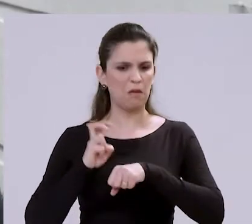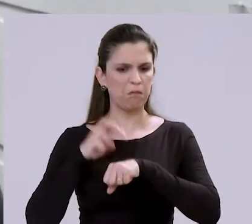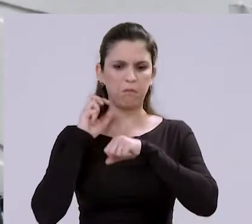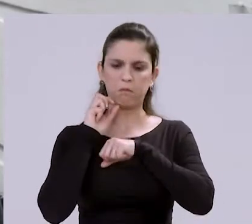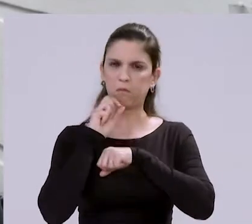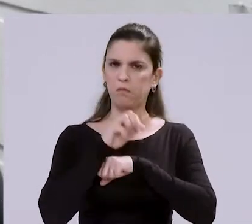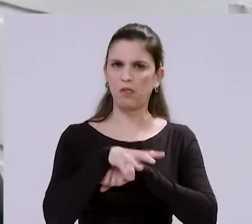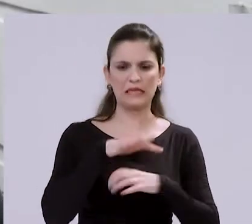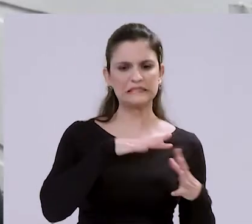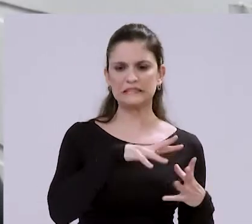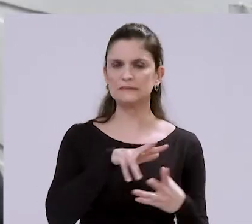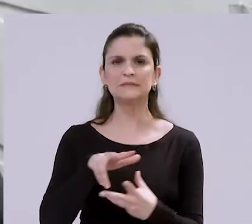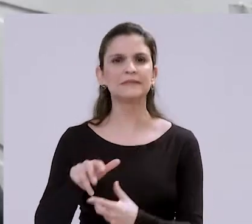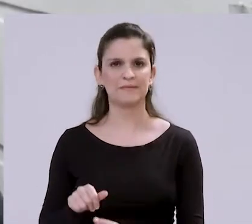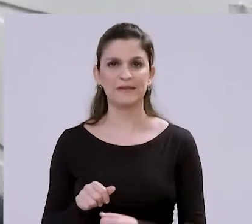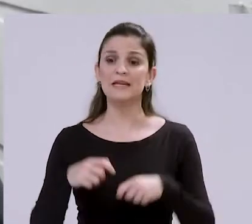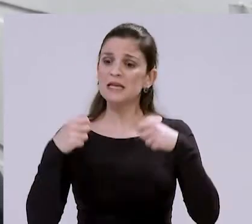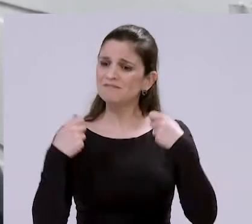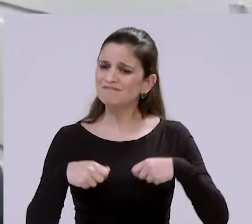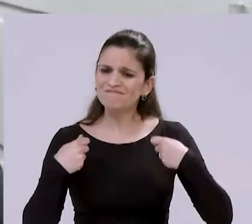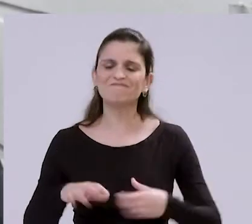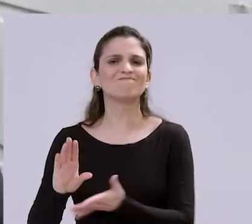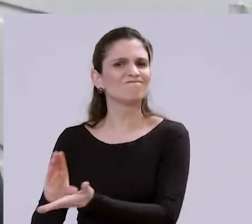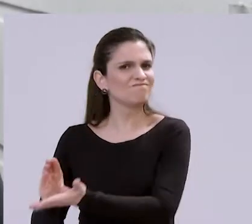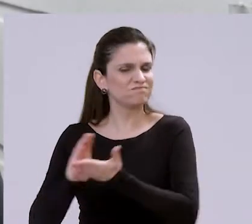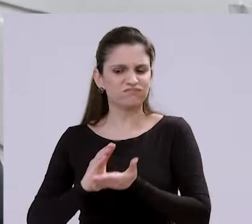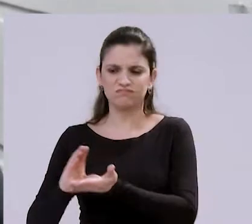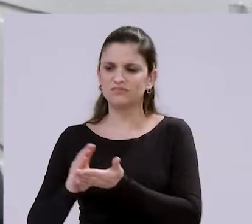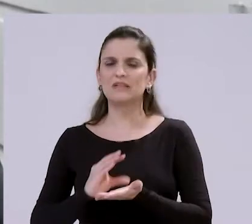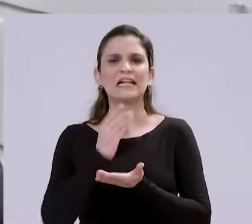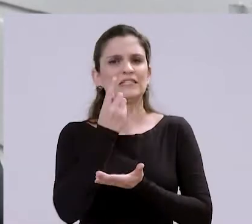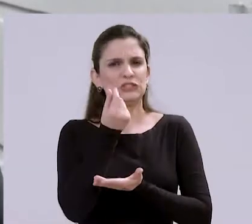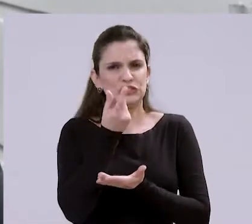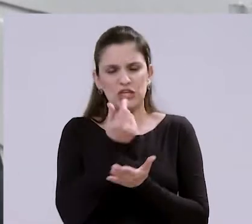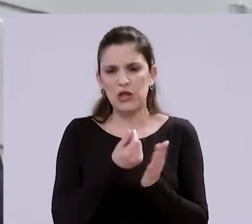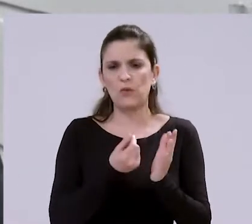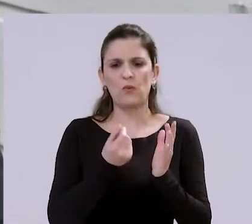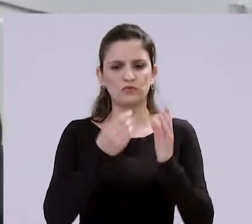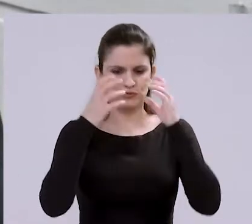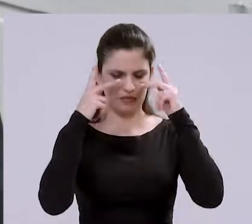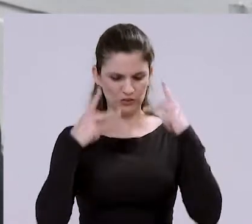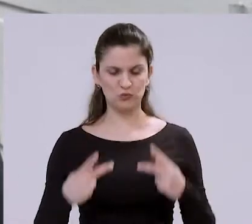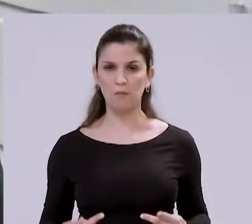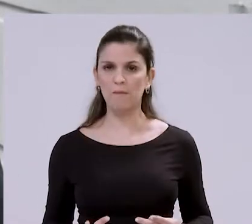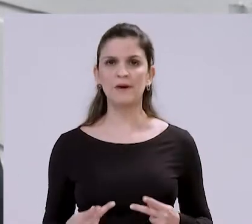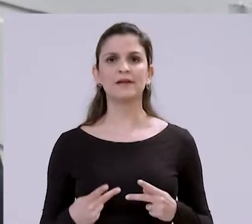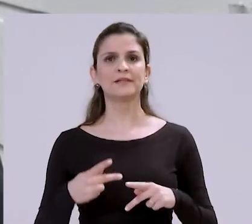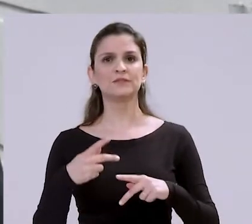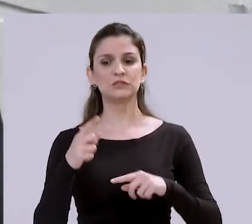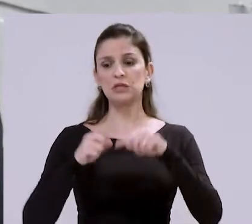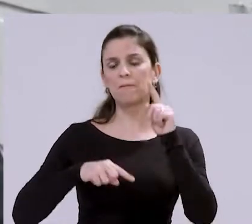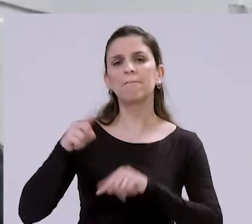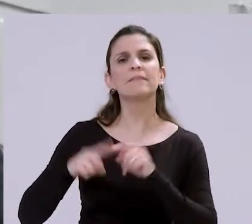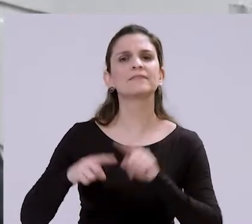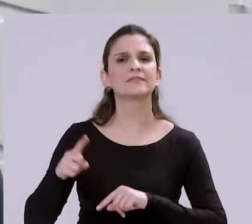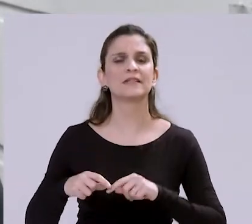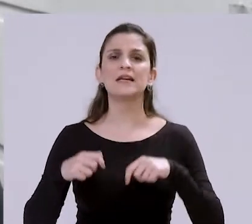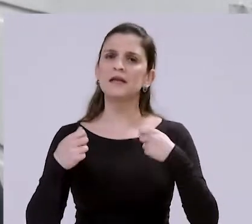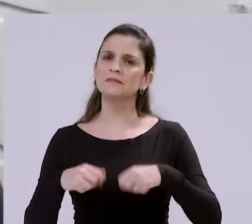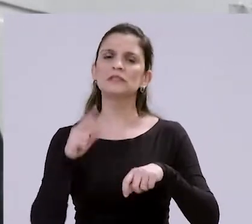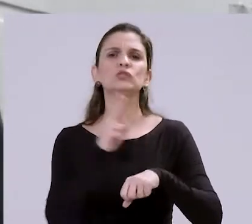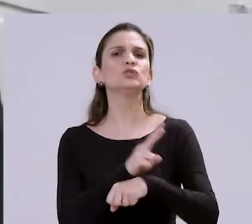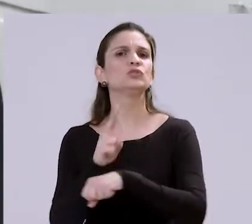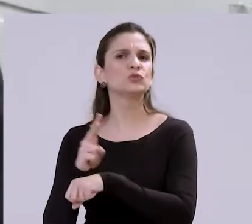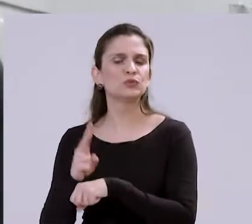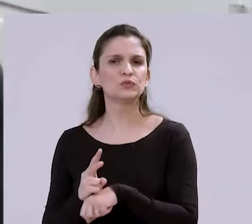vivemos uma pandemia e precisaremos de investimento, tanto de recursos humanos como de recursos materiais. Além da